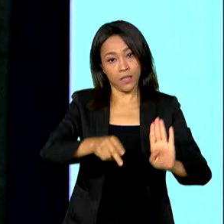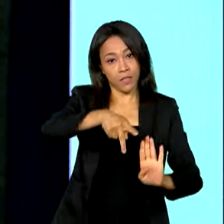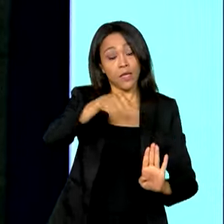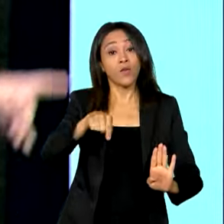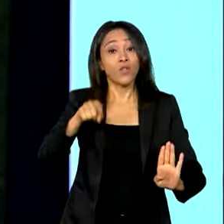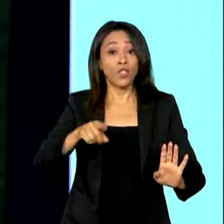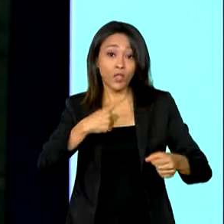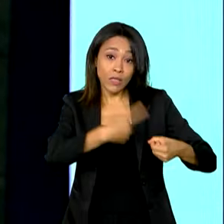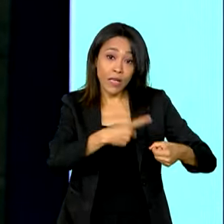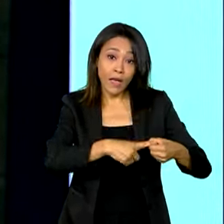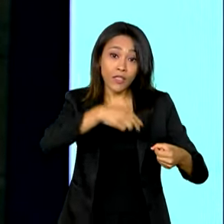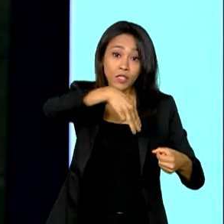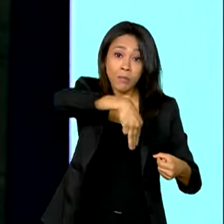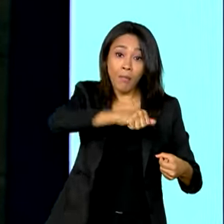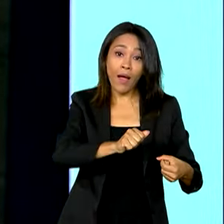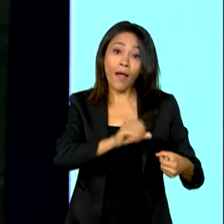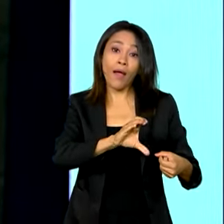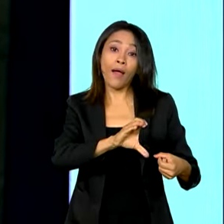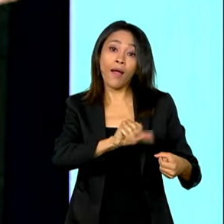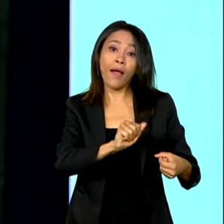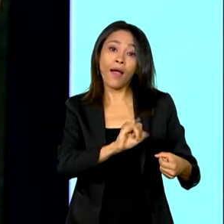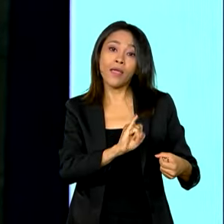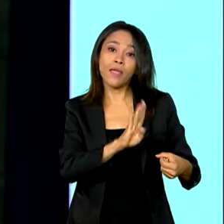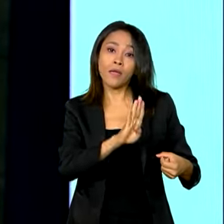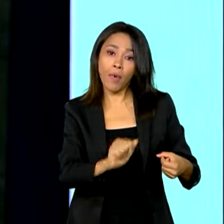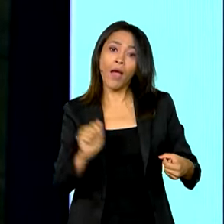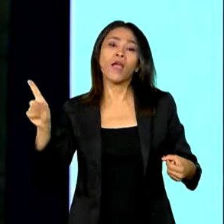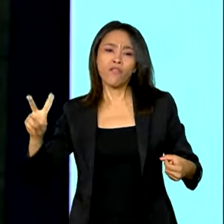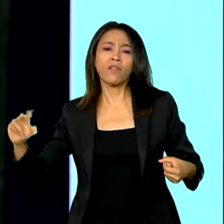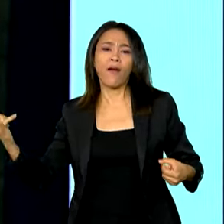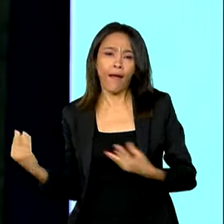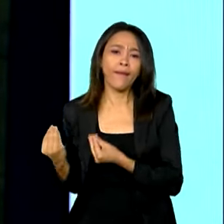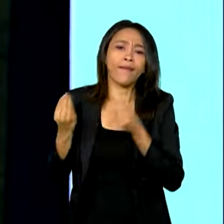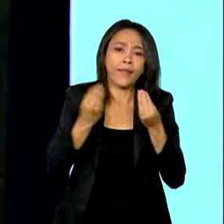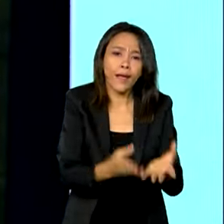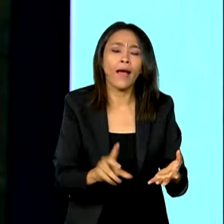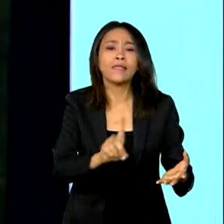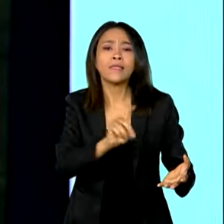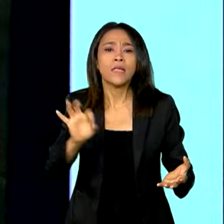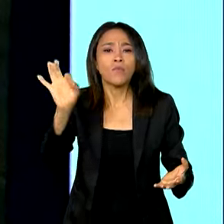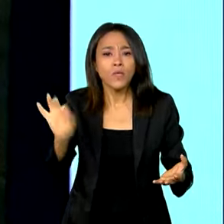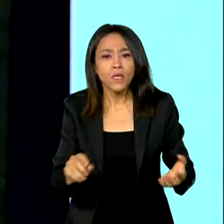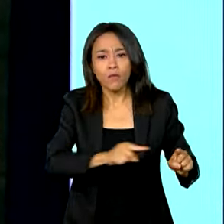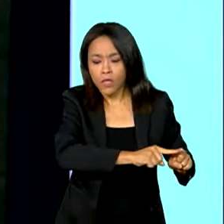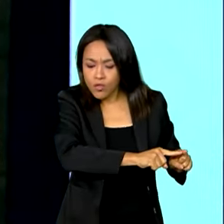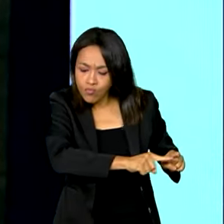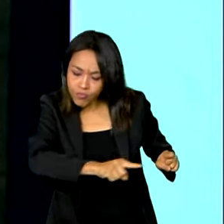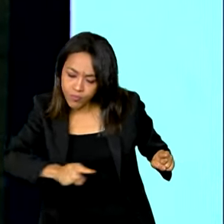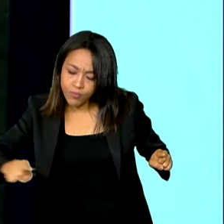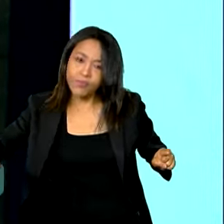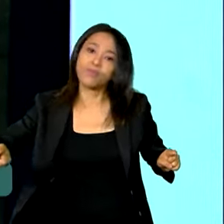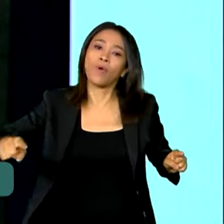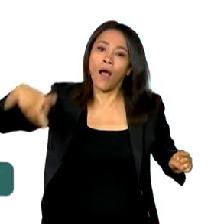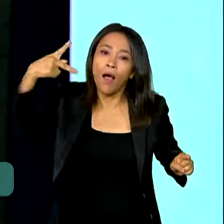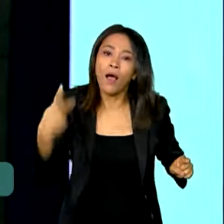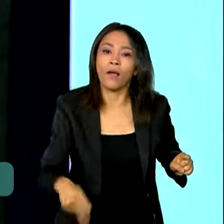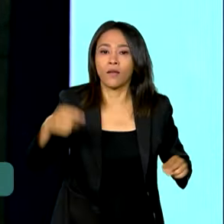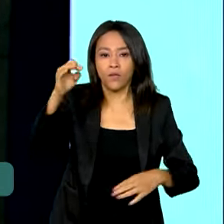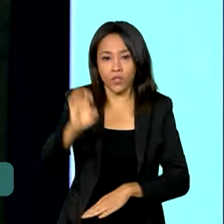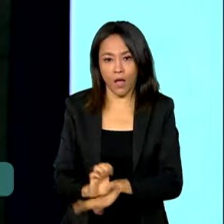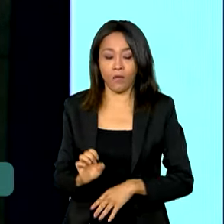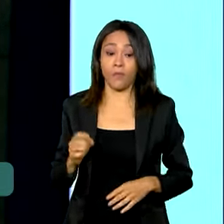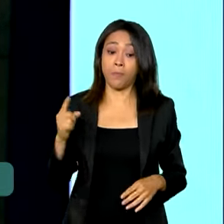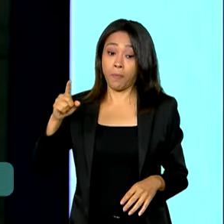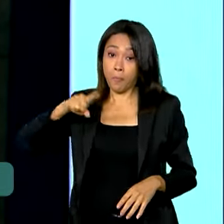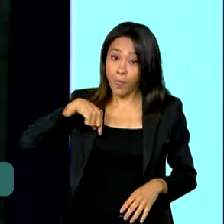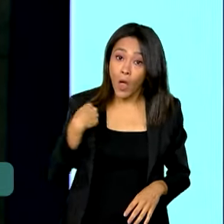Macaíba e o senhor vai entregar 100% da reta tabajara concluída aqui no Estado. Nós